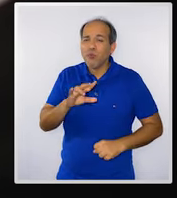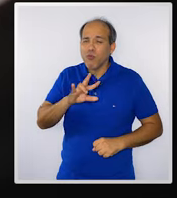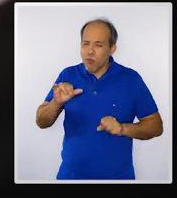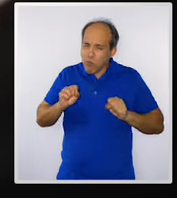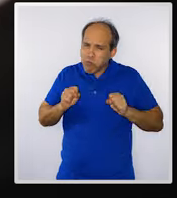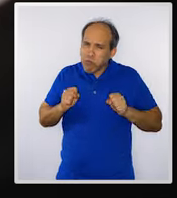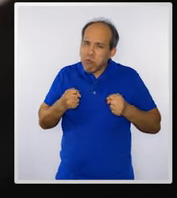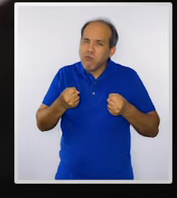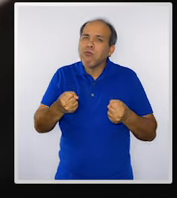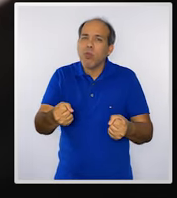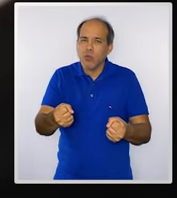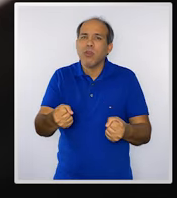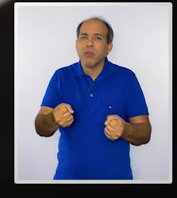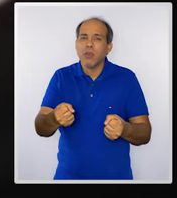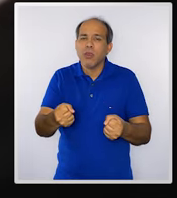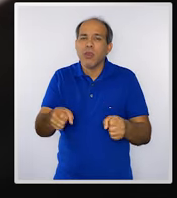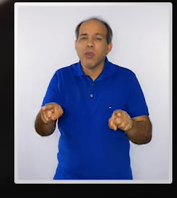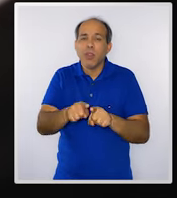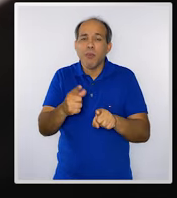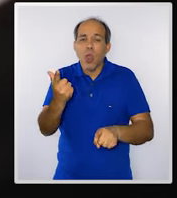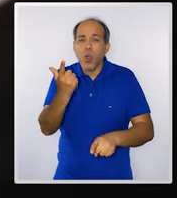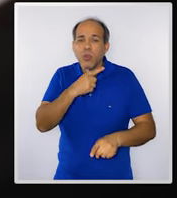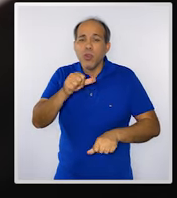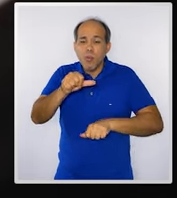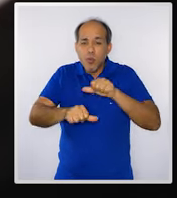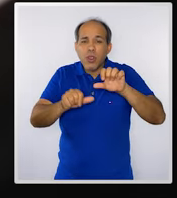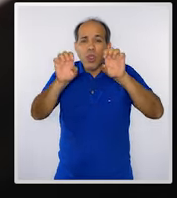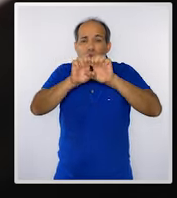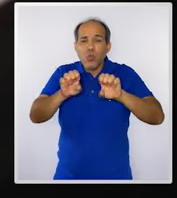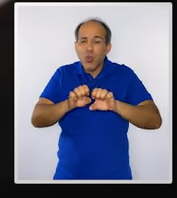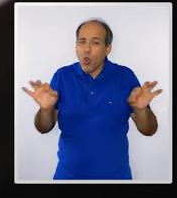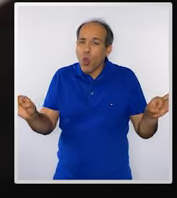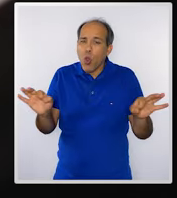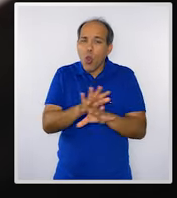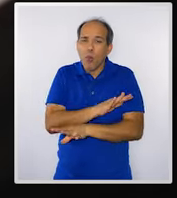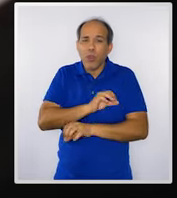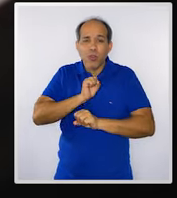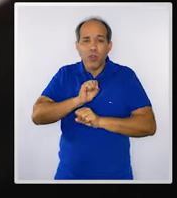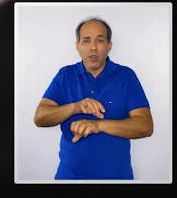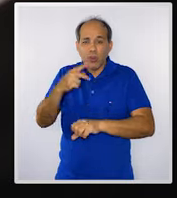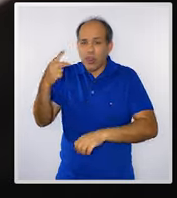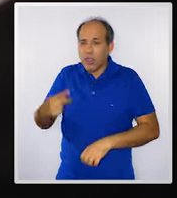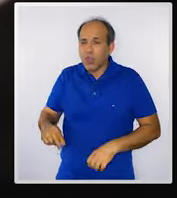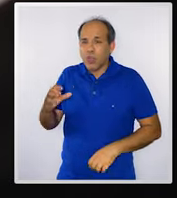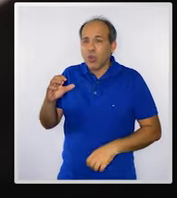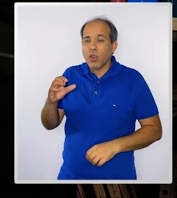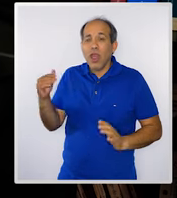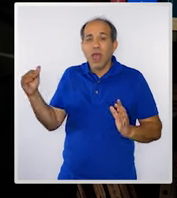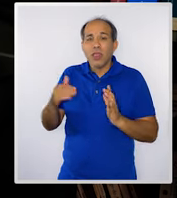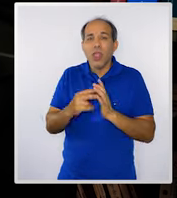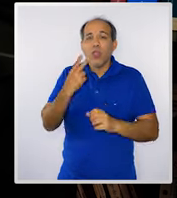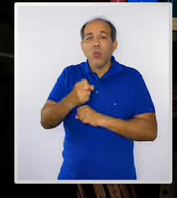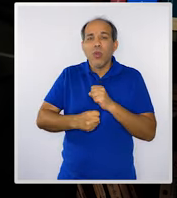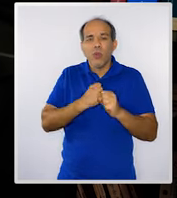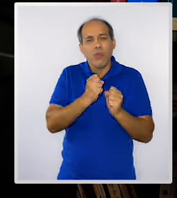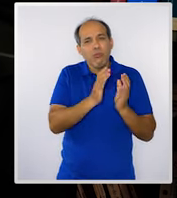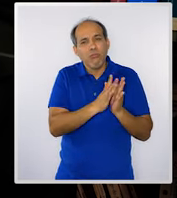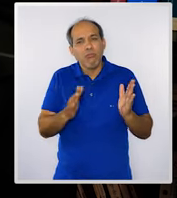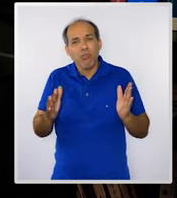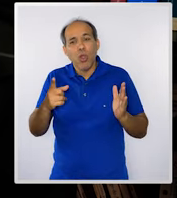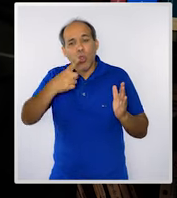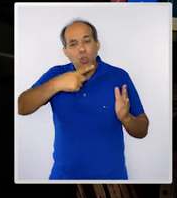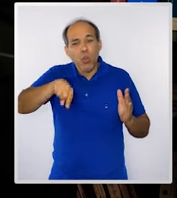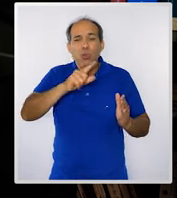de que nós vamos nos empenhar e vamos conseguir reestruturar completamente a educação de Niterói em dois anos,